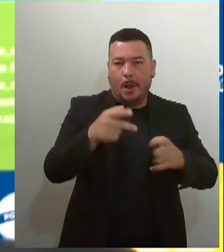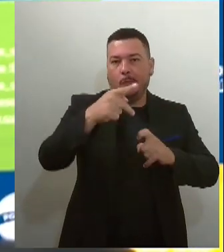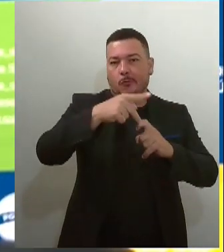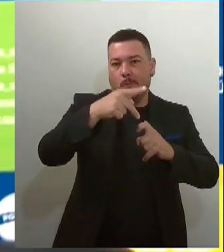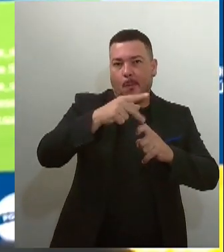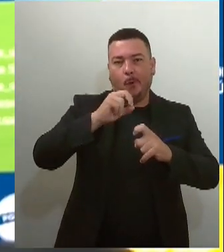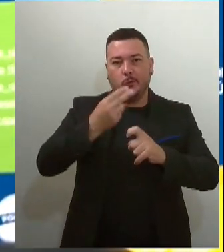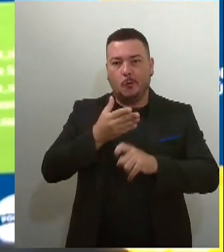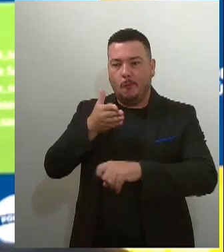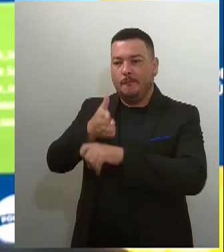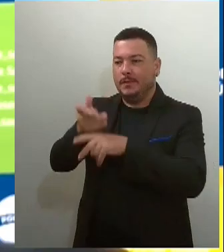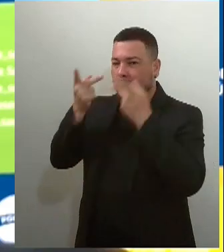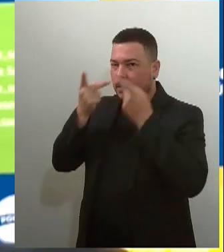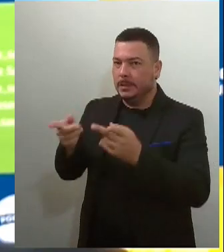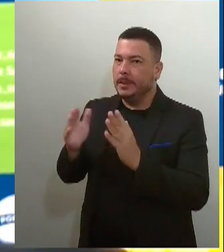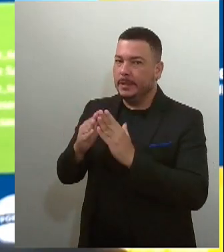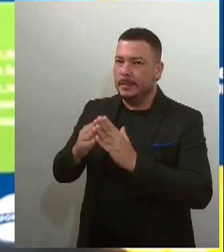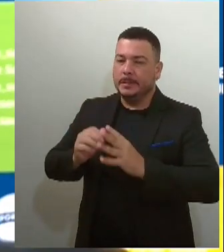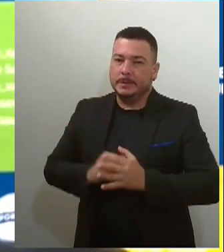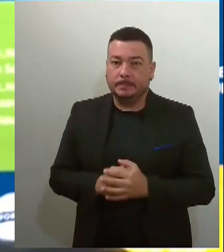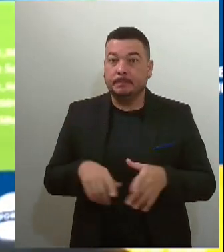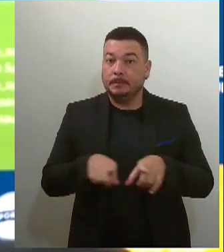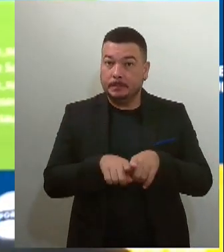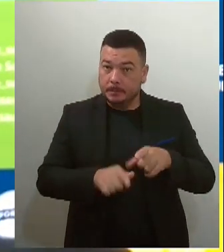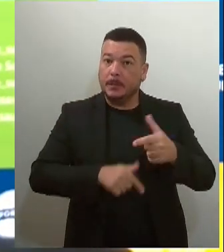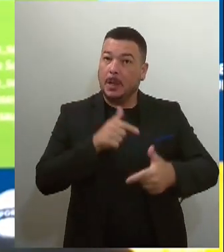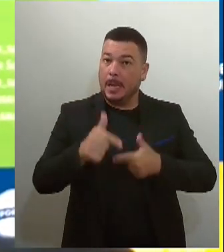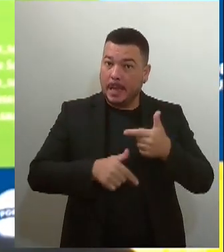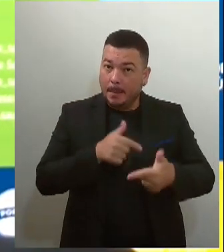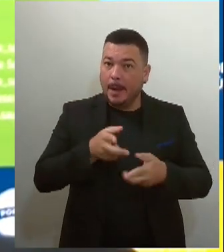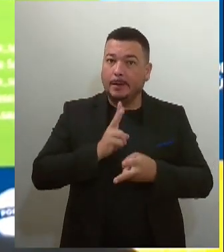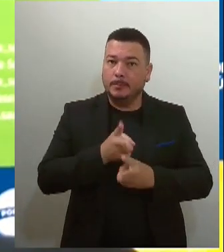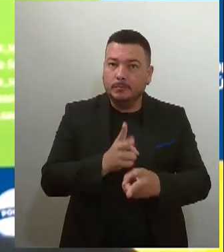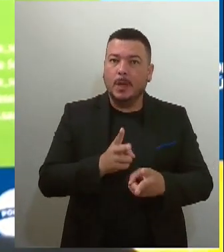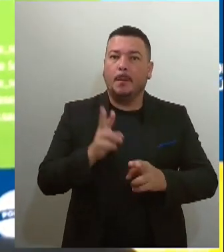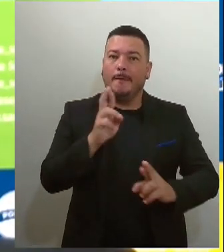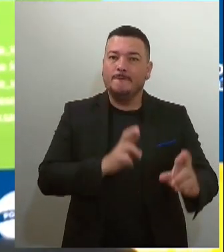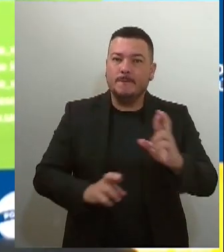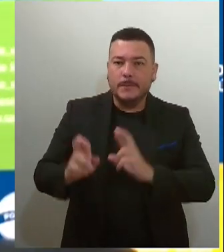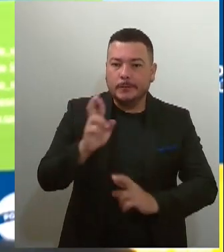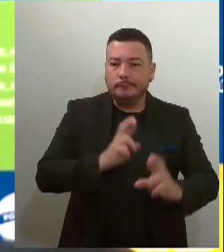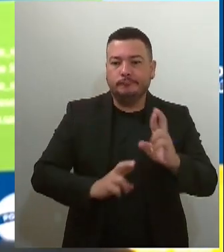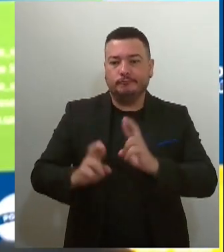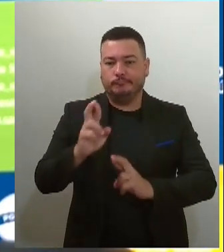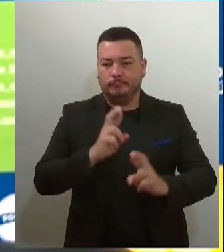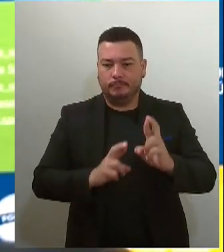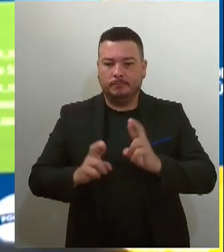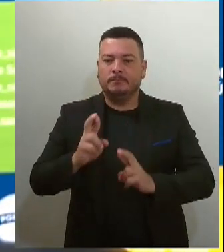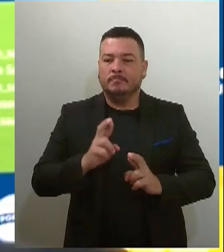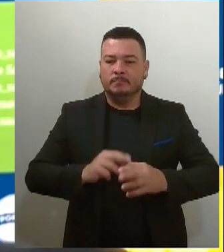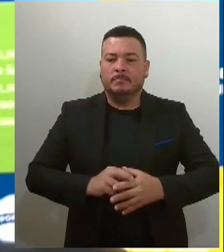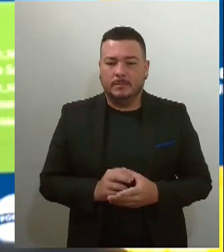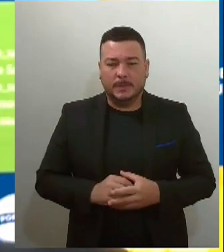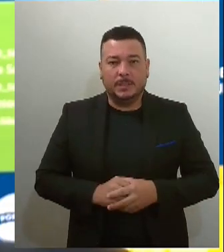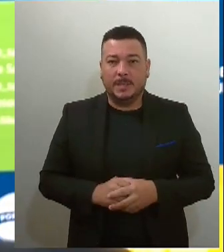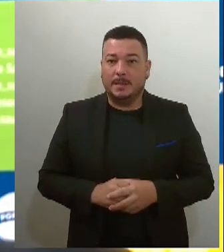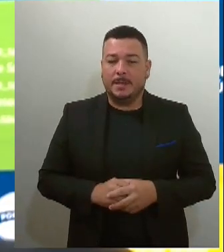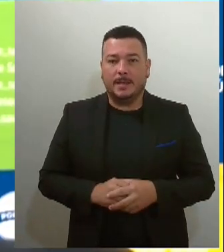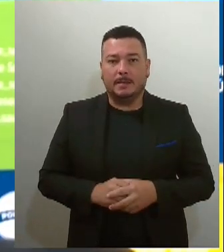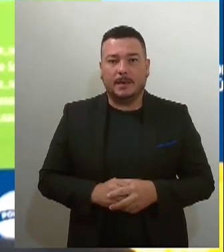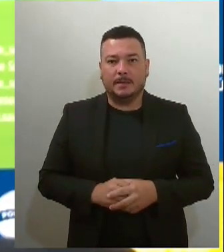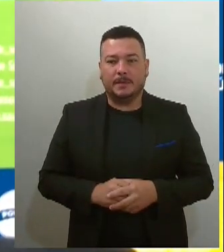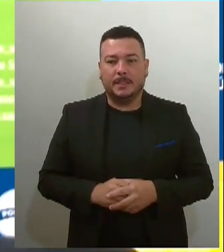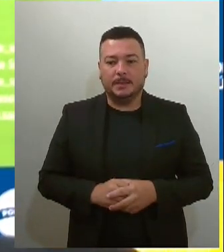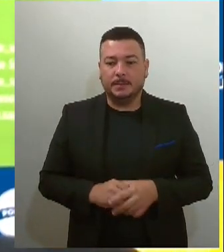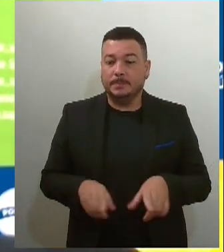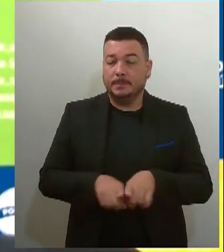desenvolvemos ações com os técnicos de vigilância. Fizemos já duas reuniões com esses técnicos. Então, é importante que a